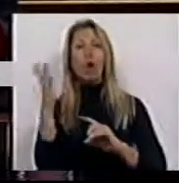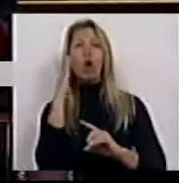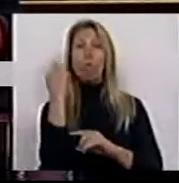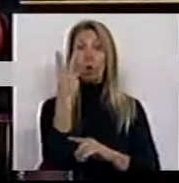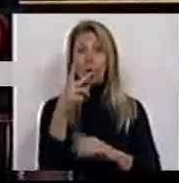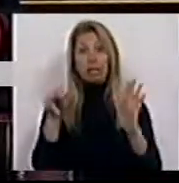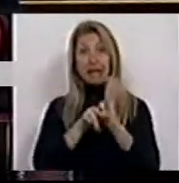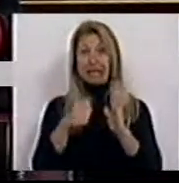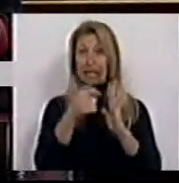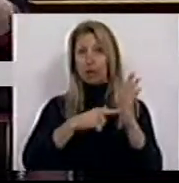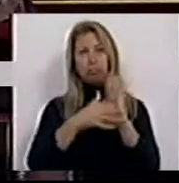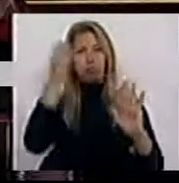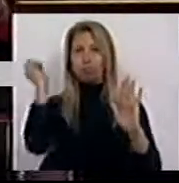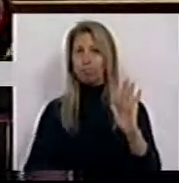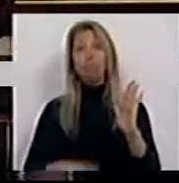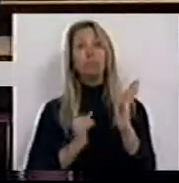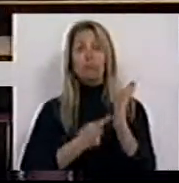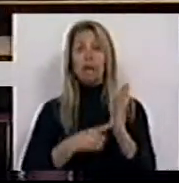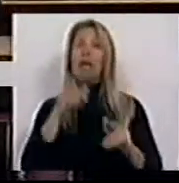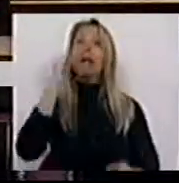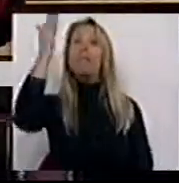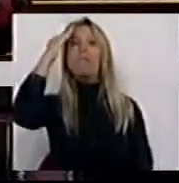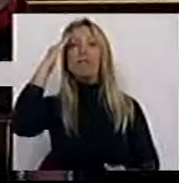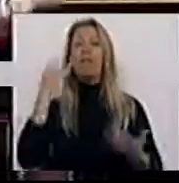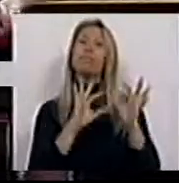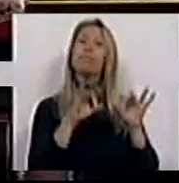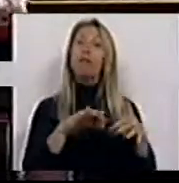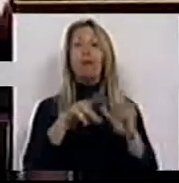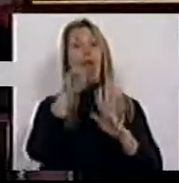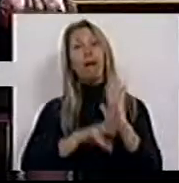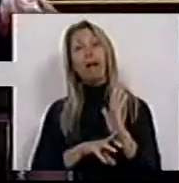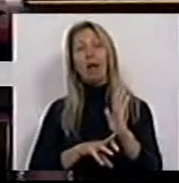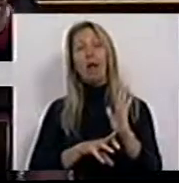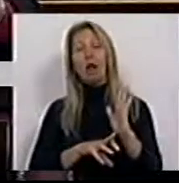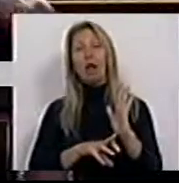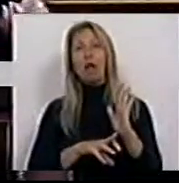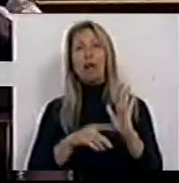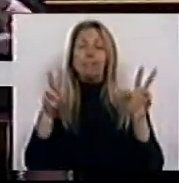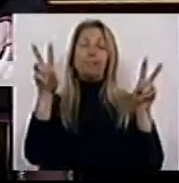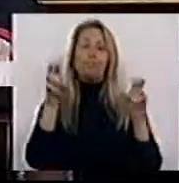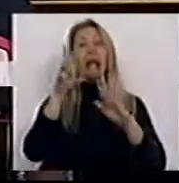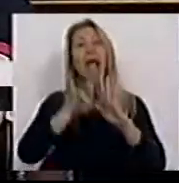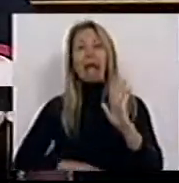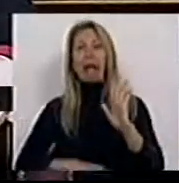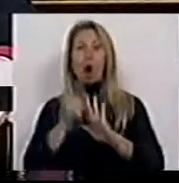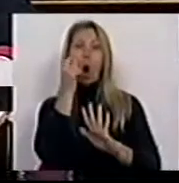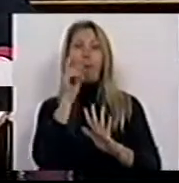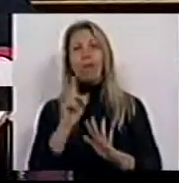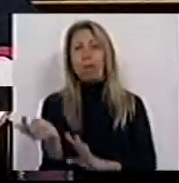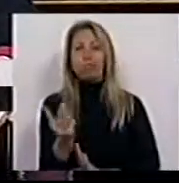artigo 5º da Diretiva, que previa uma derrogação à regra, chamada regra unissexo.